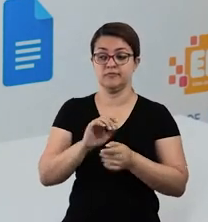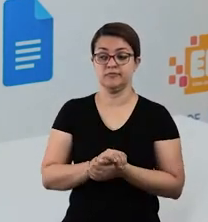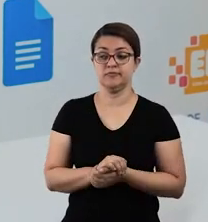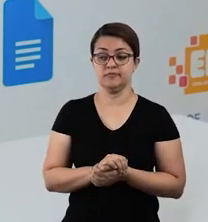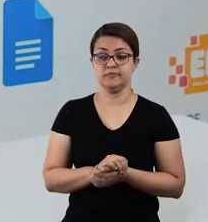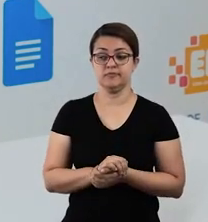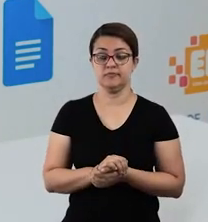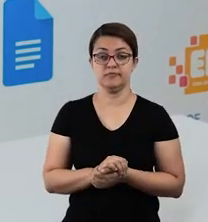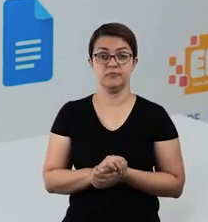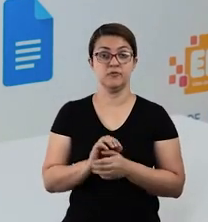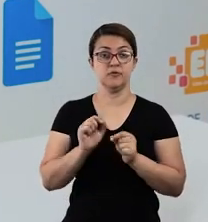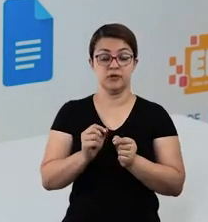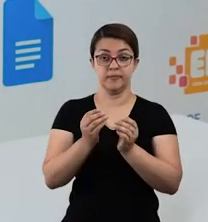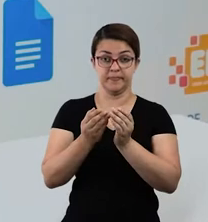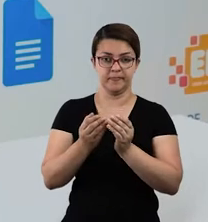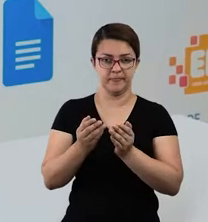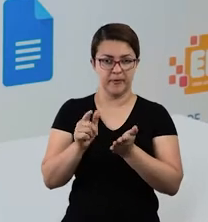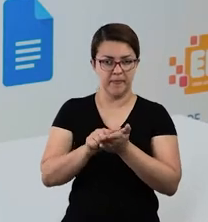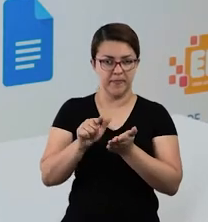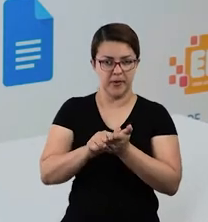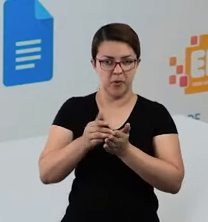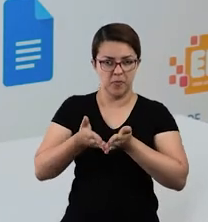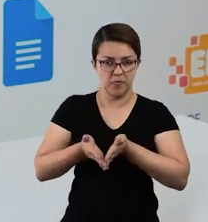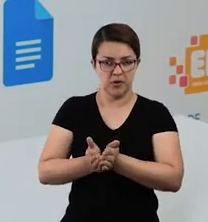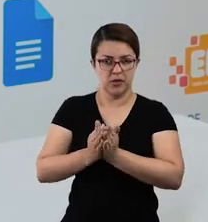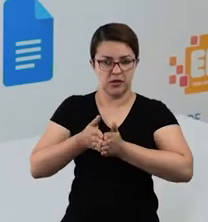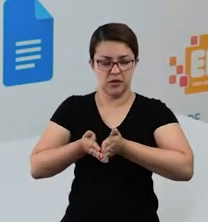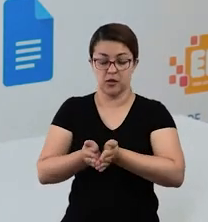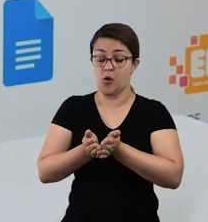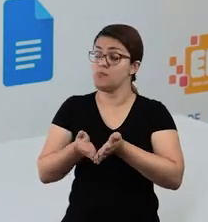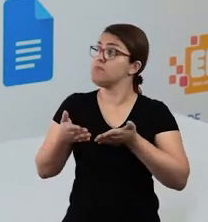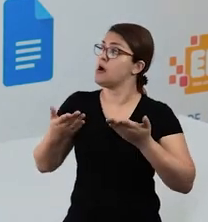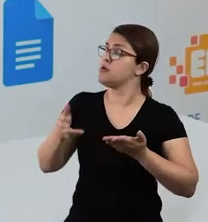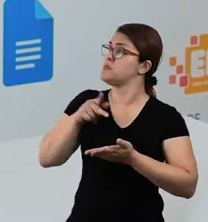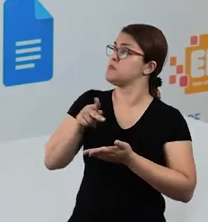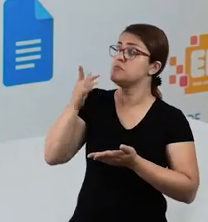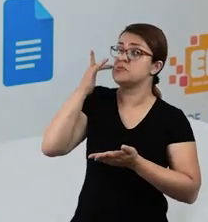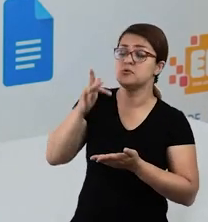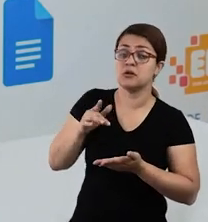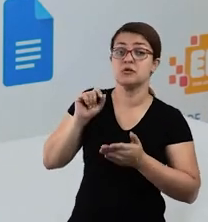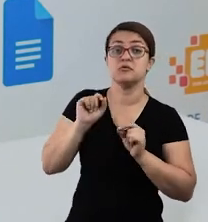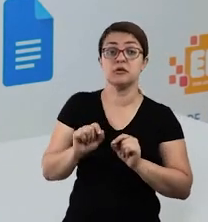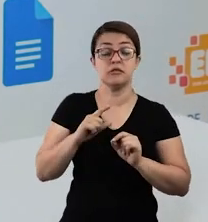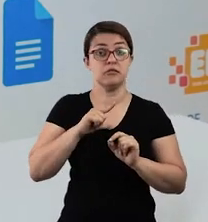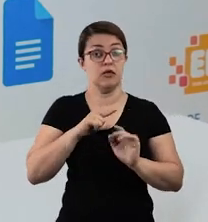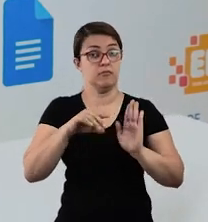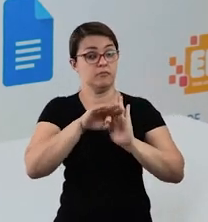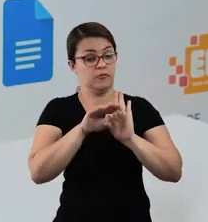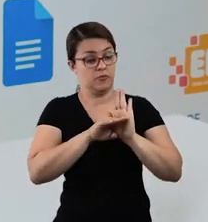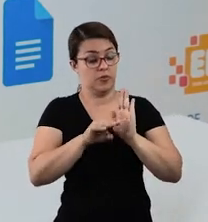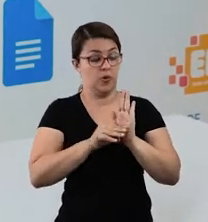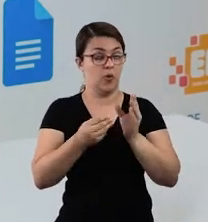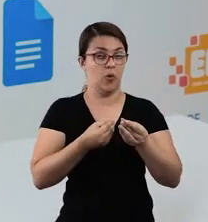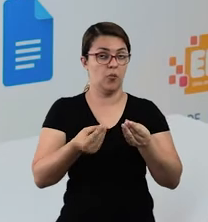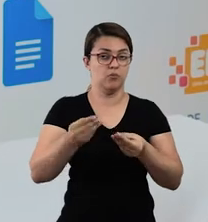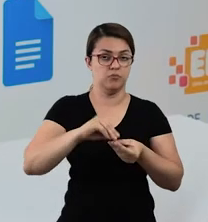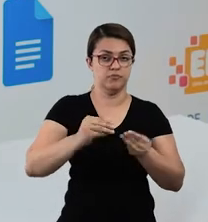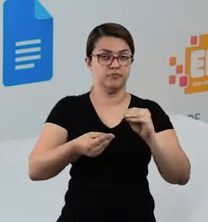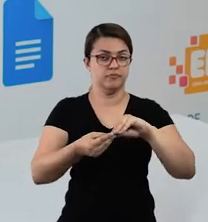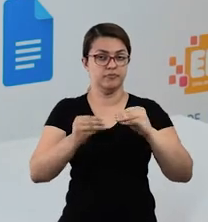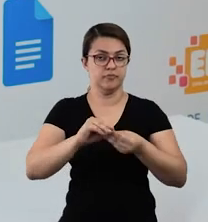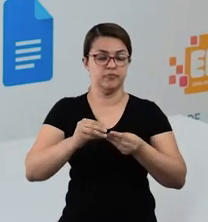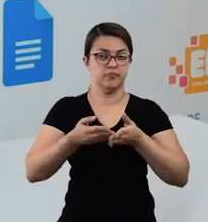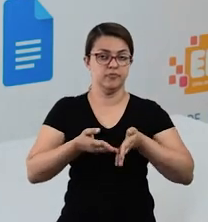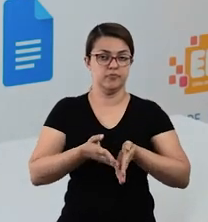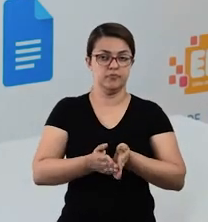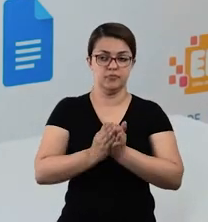quê? Vocês farão um barquinho de papel. Professor, eu não sei. Lá nós teremos o passo a passo da dobradura de como fazer um